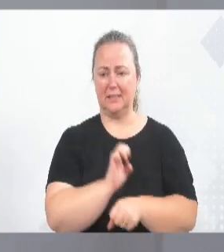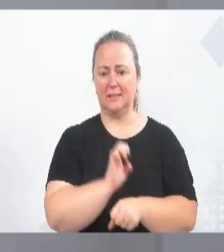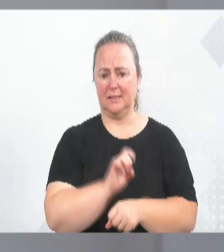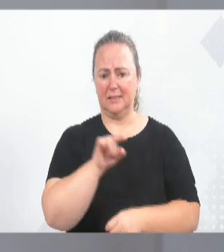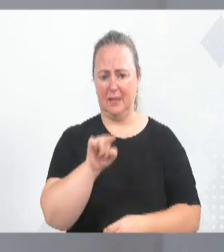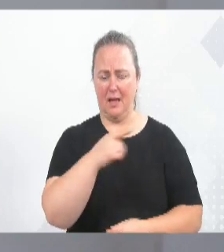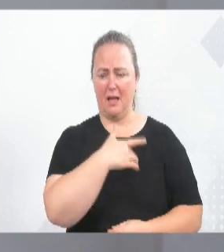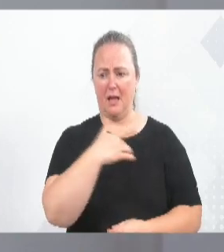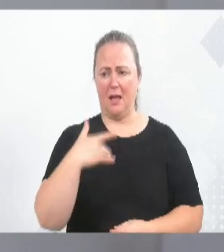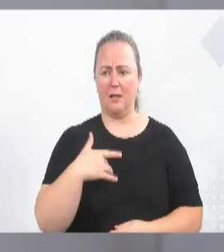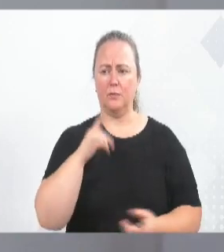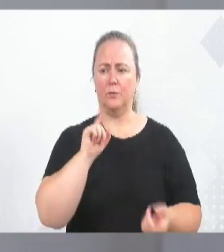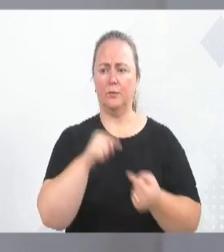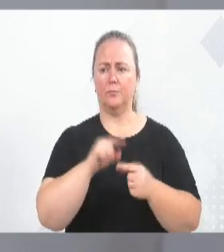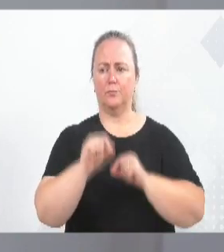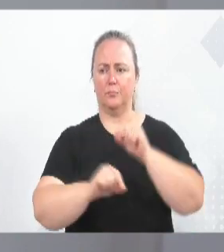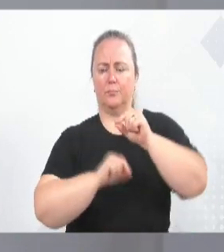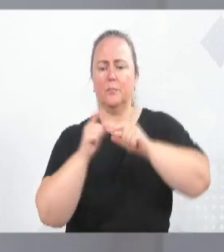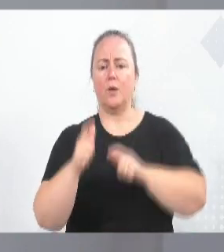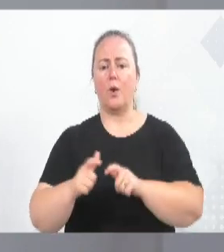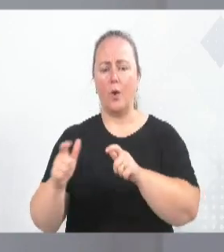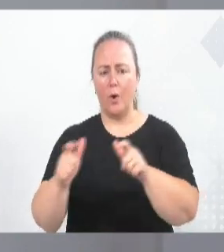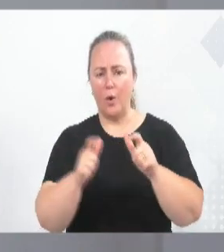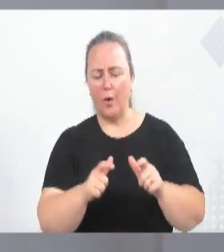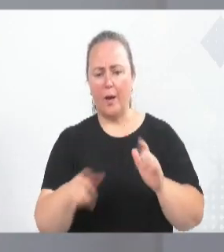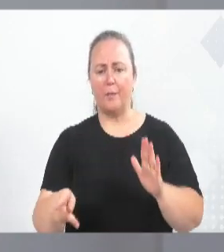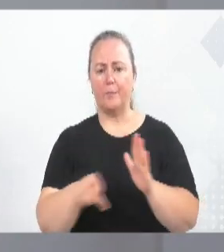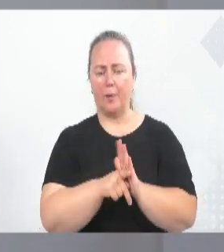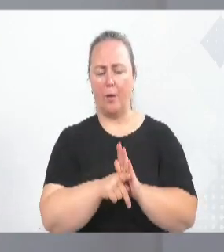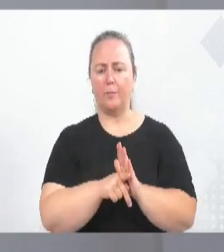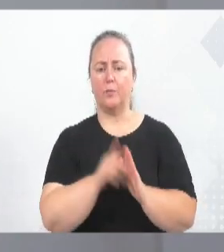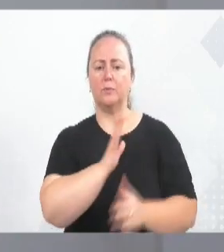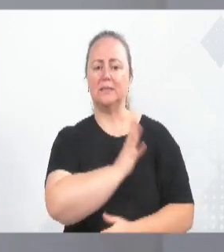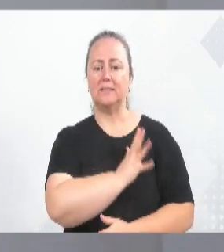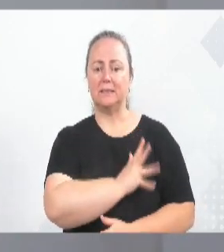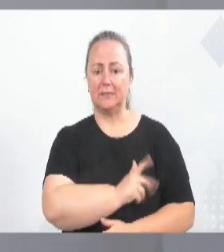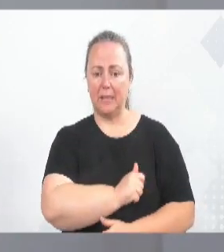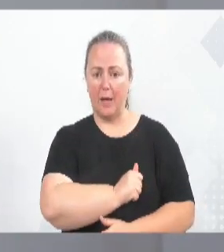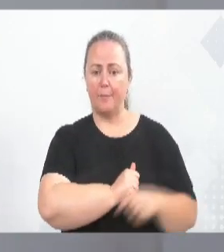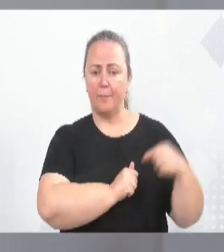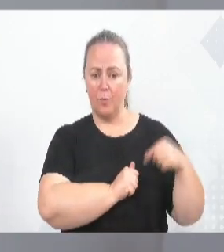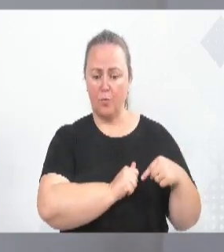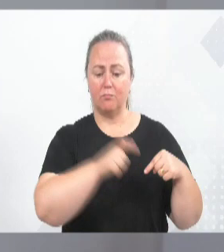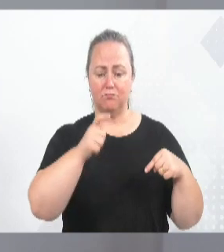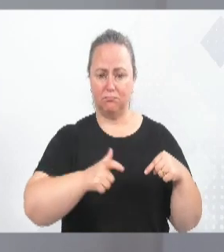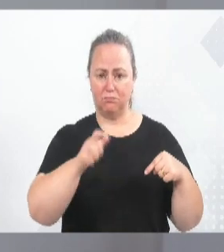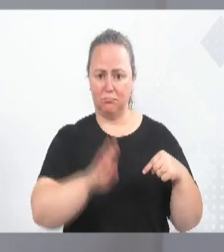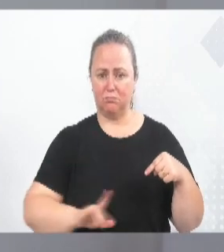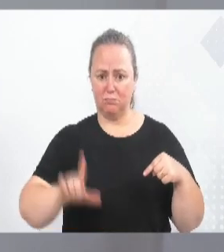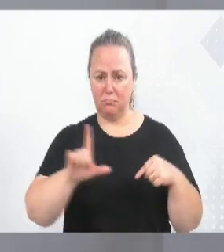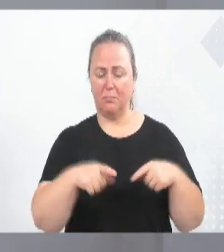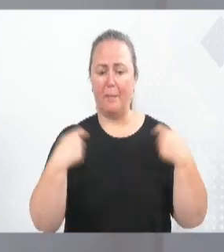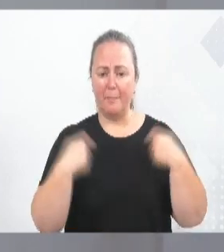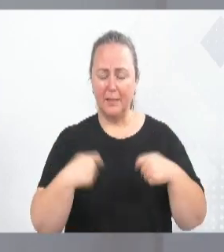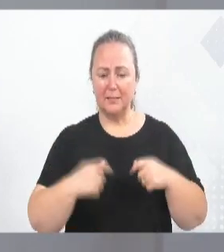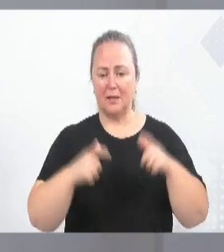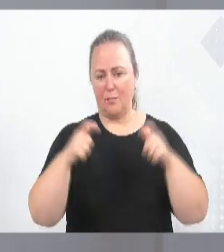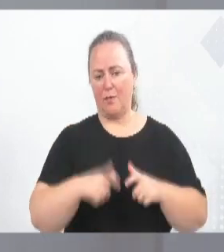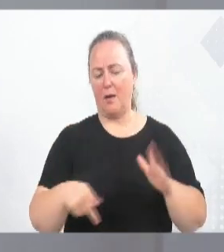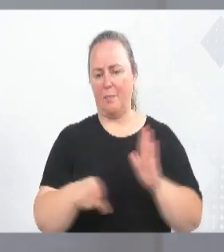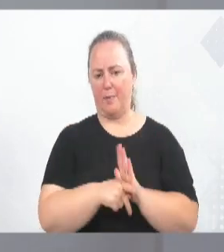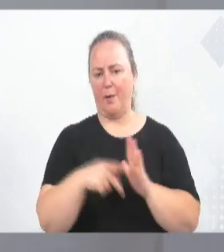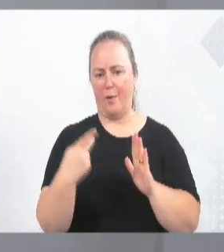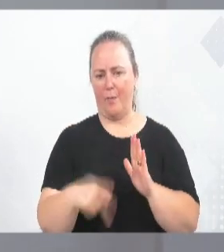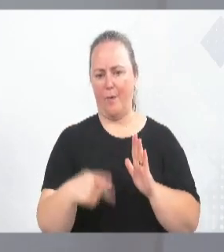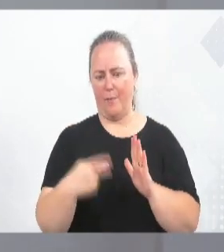finalidade de que a central regulação, de regulação do SAMU aqui em Blumenau, ela necessita de um espaço seu, de um